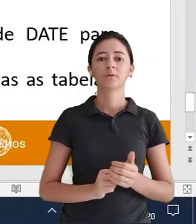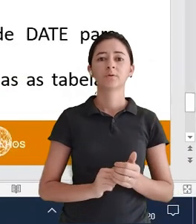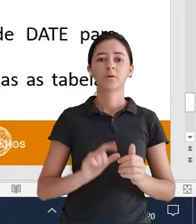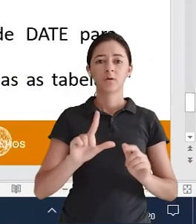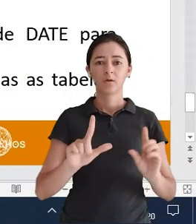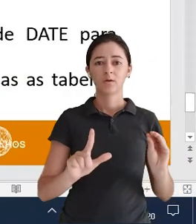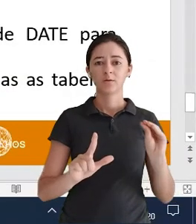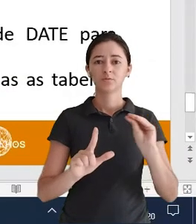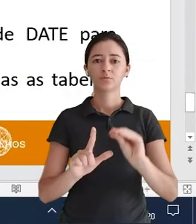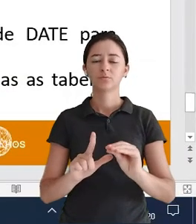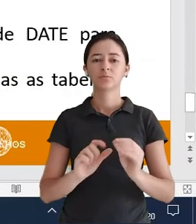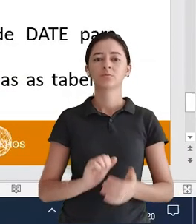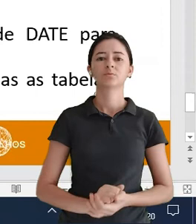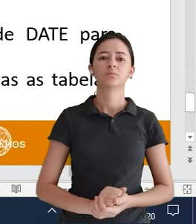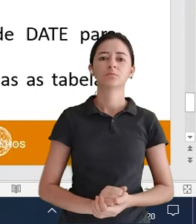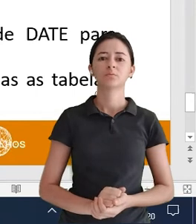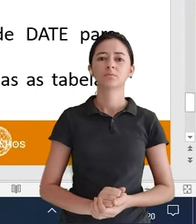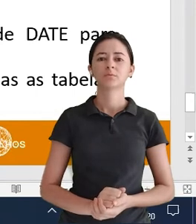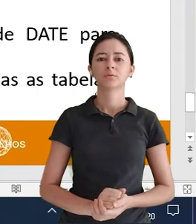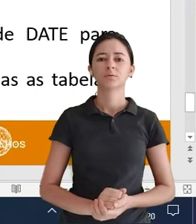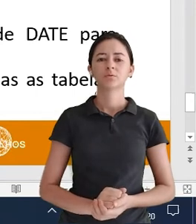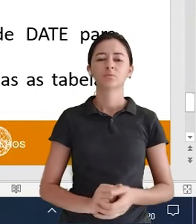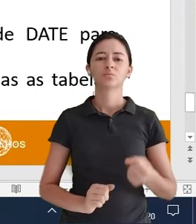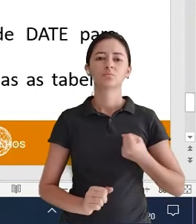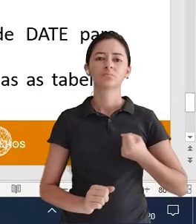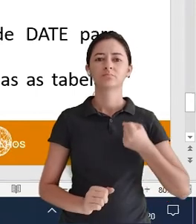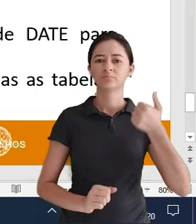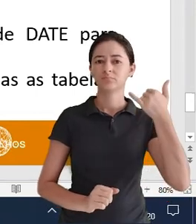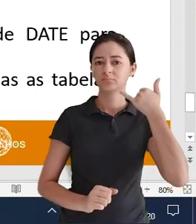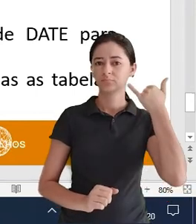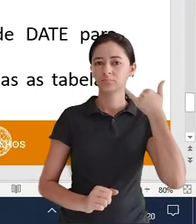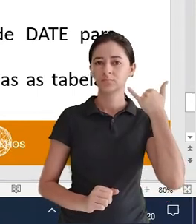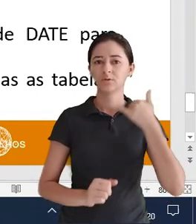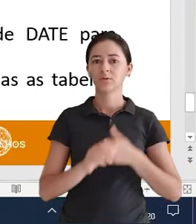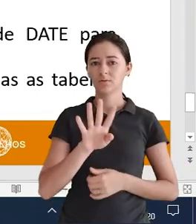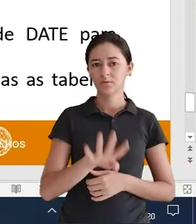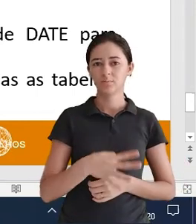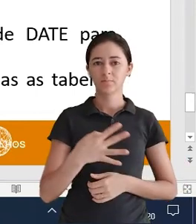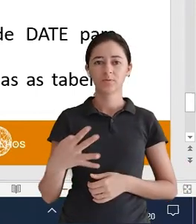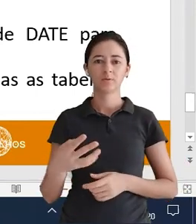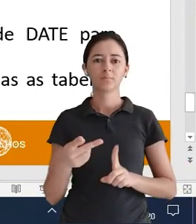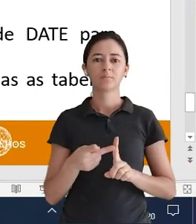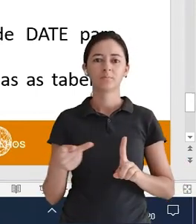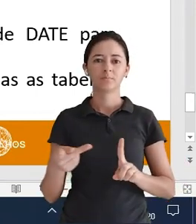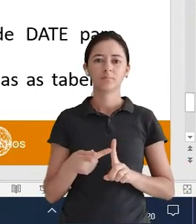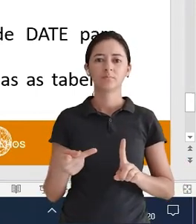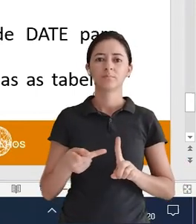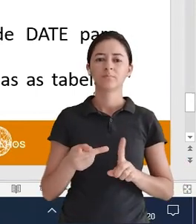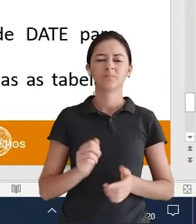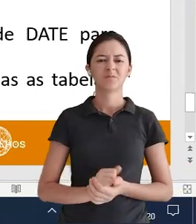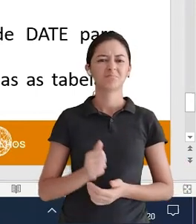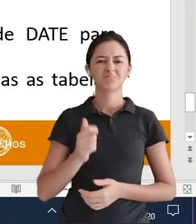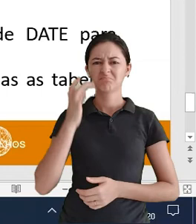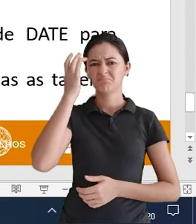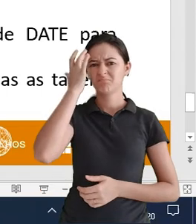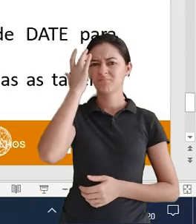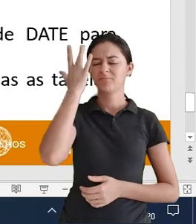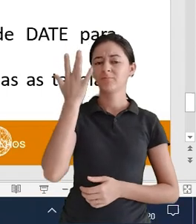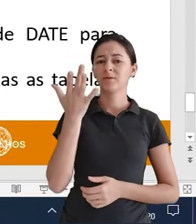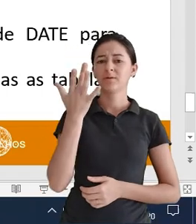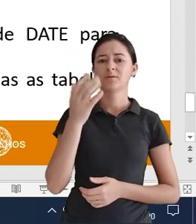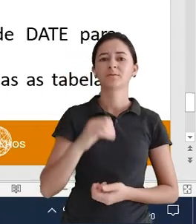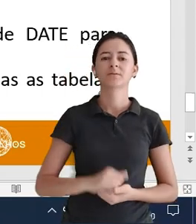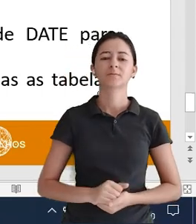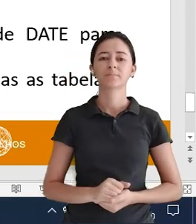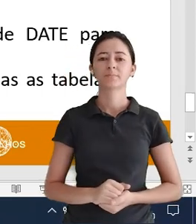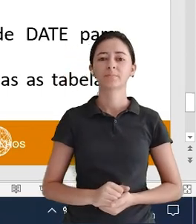Dois Adiciona atributo telefone Na tabela cliente Tá Também não fala Apai tá muito fácil Esse